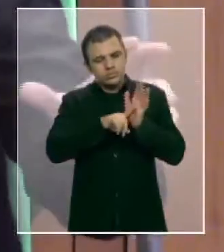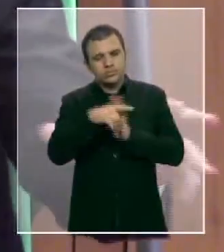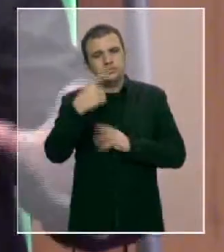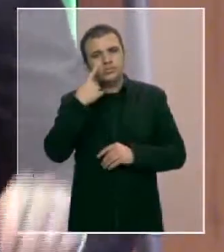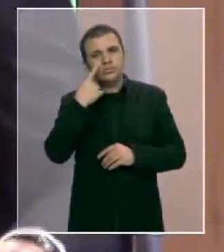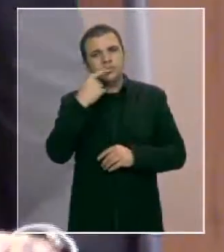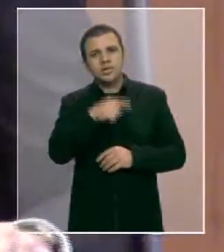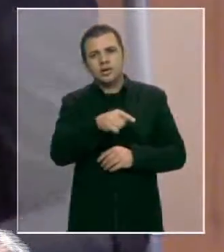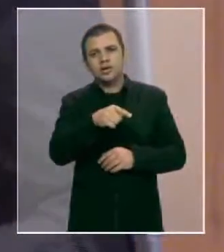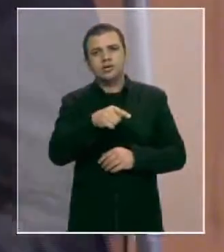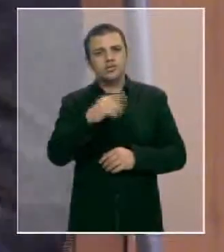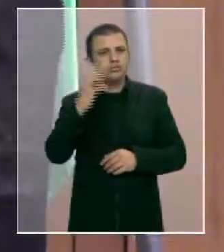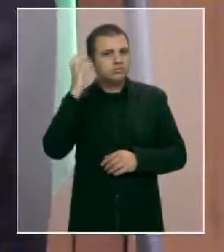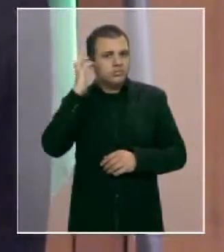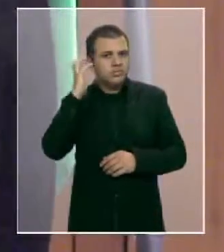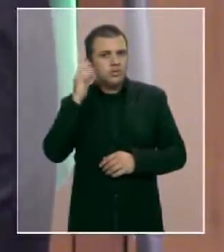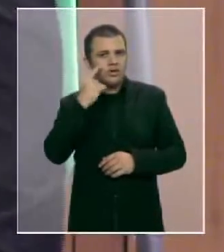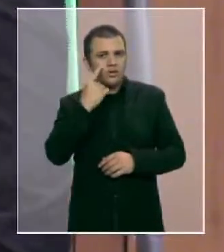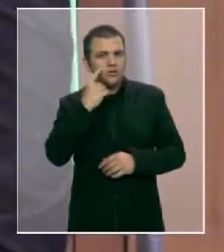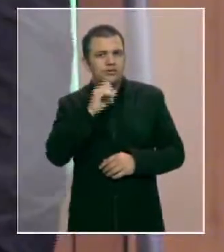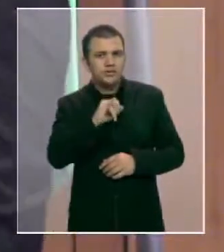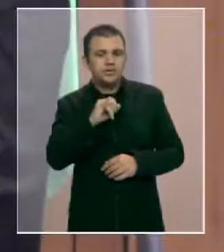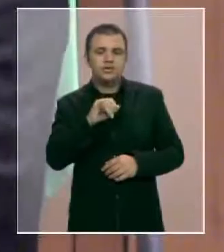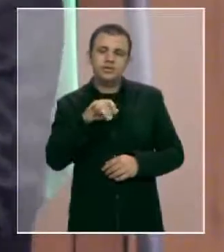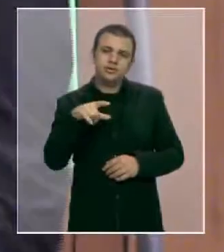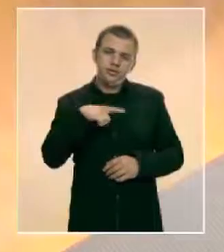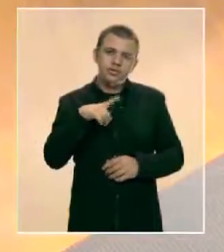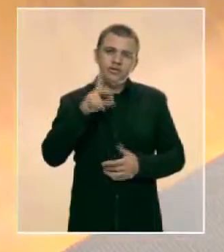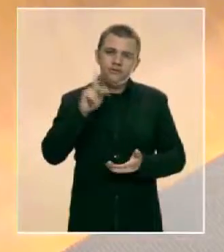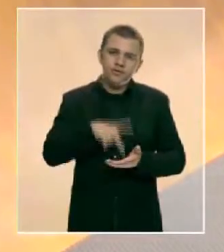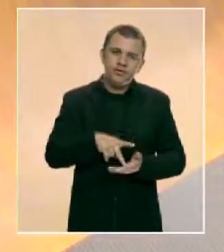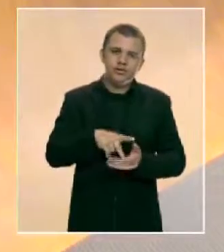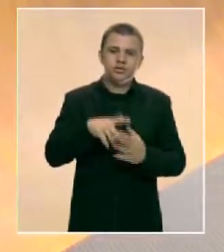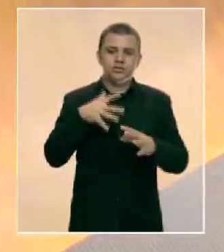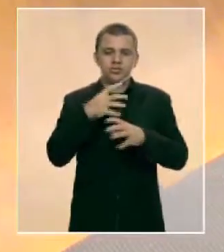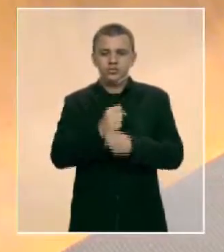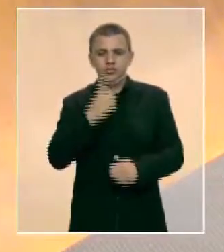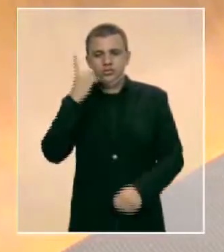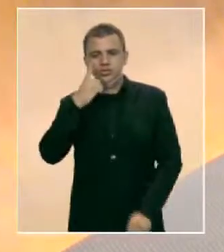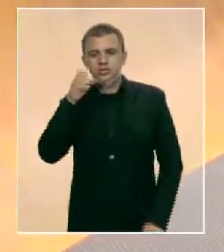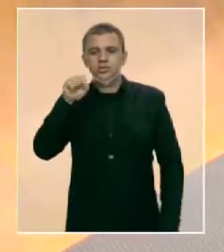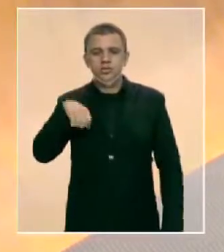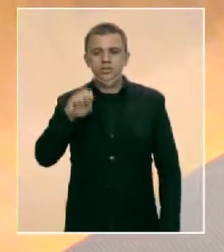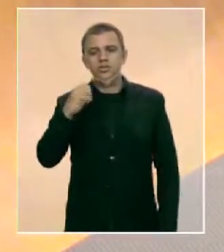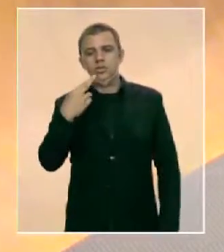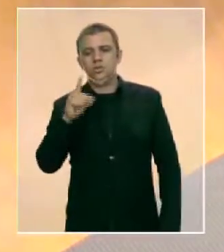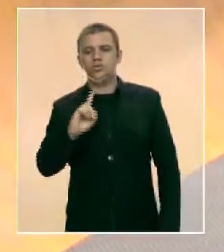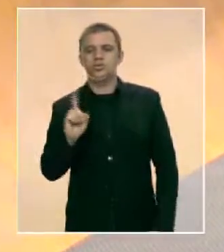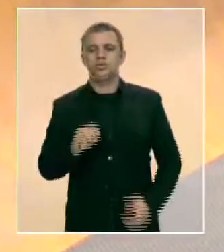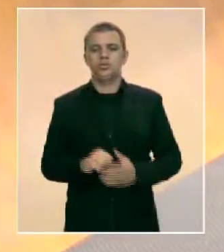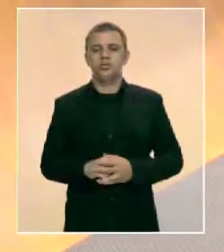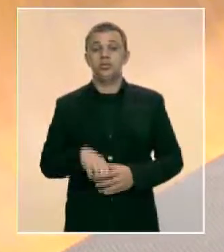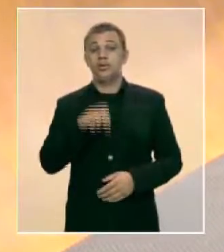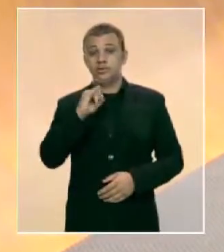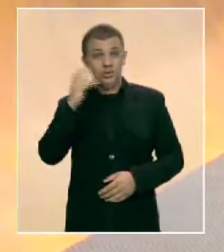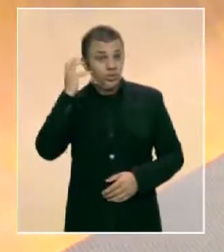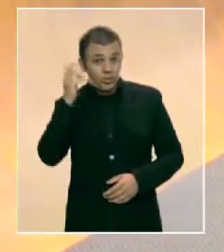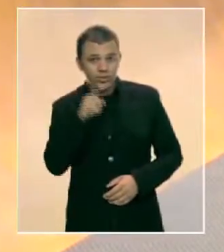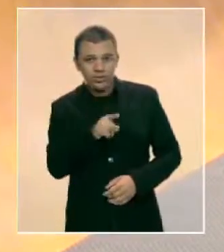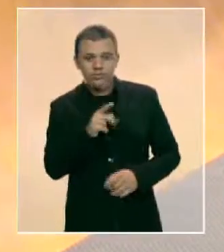para ver se existiu mesmo o quórum. Se nós constatarmos no áudio que